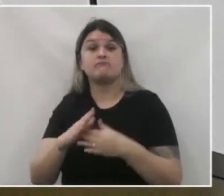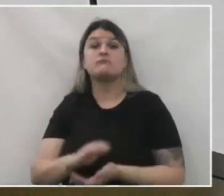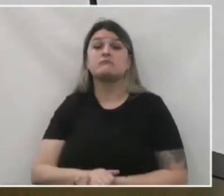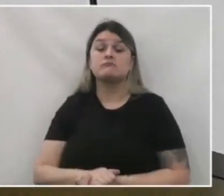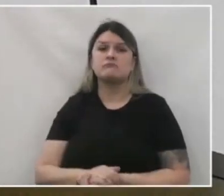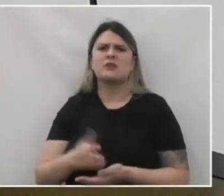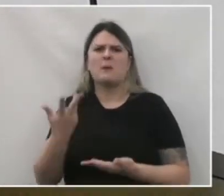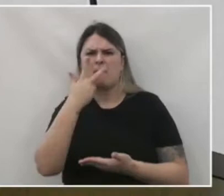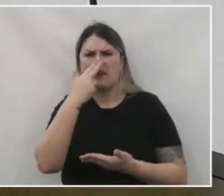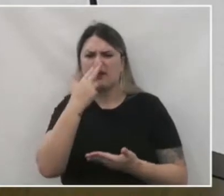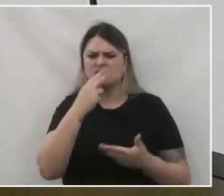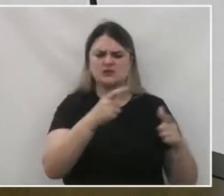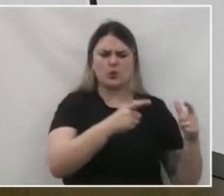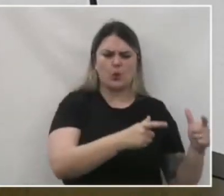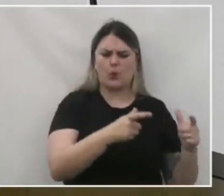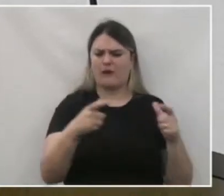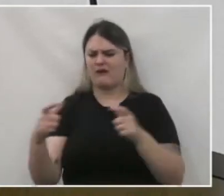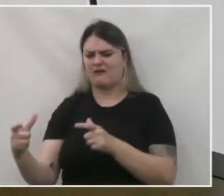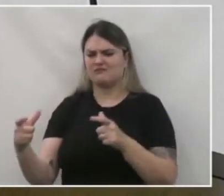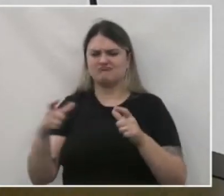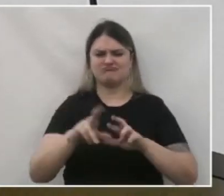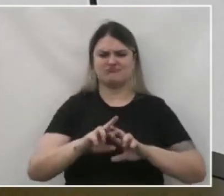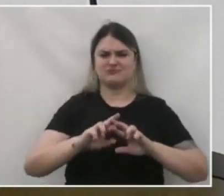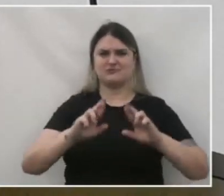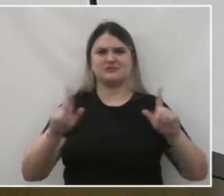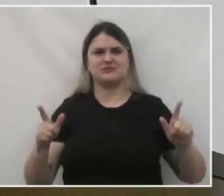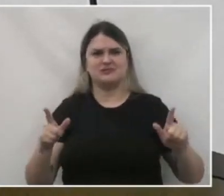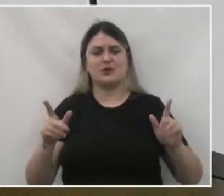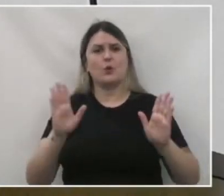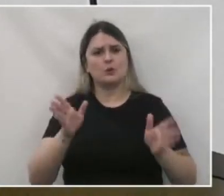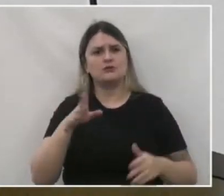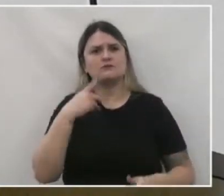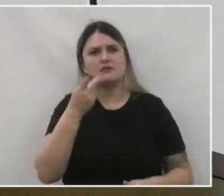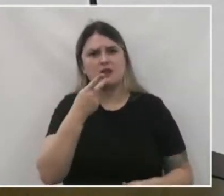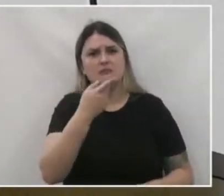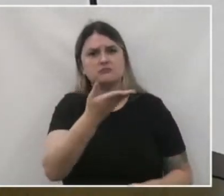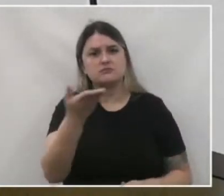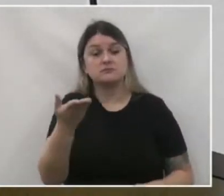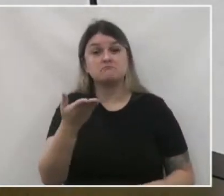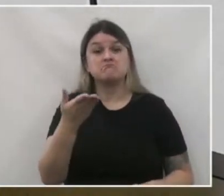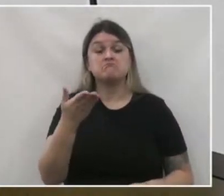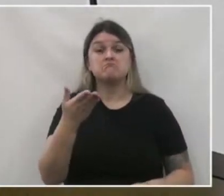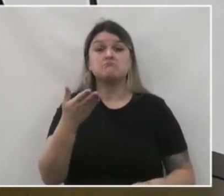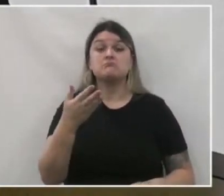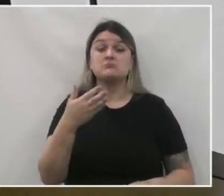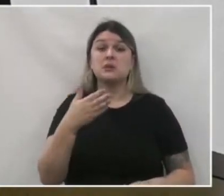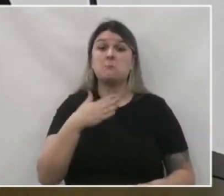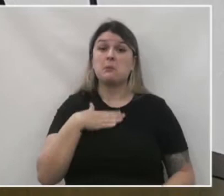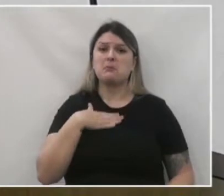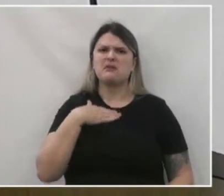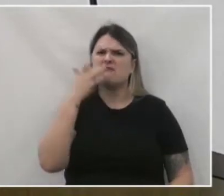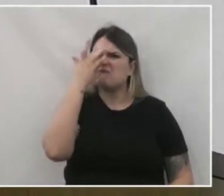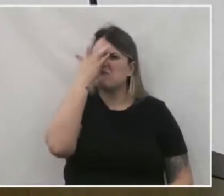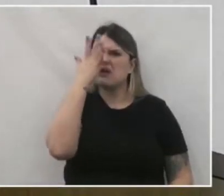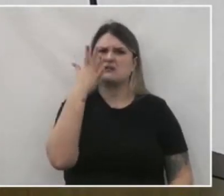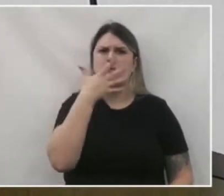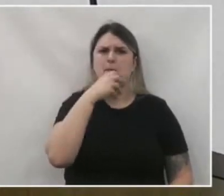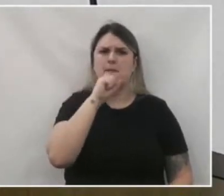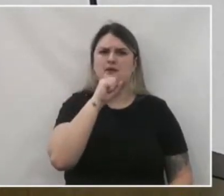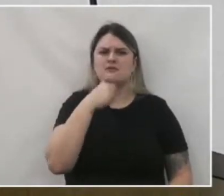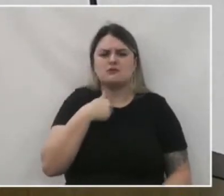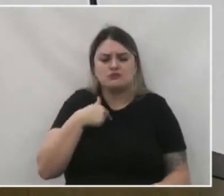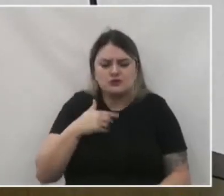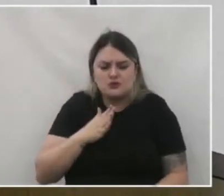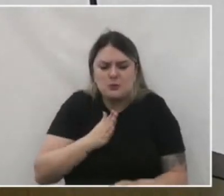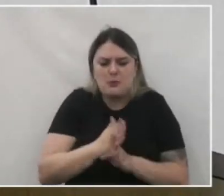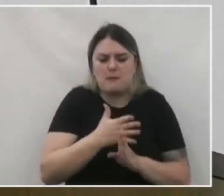contraste, então, dessas duas posições que eu quero falar hoje com vocês. Para mim, pessoalmente, foi muito fácil ser pai, se descobrir